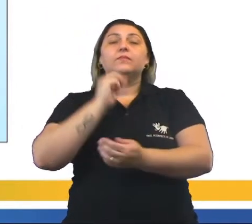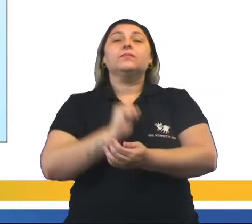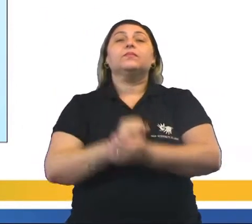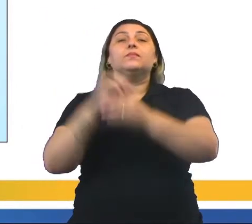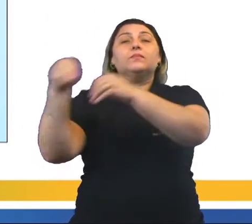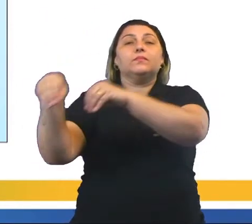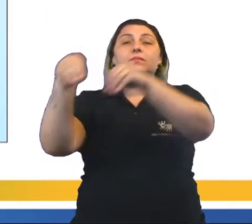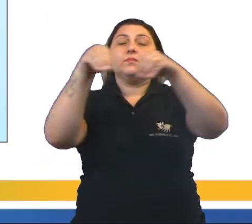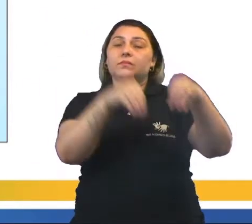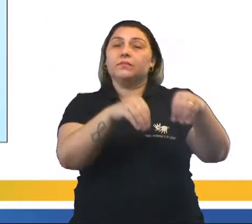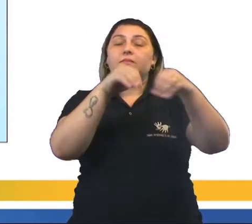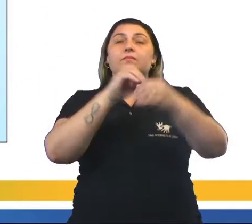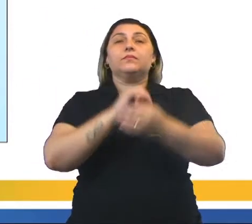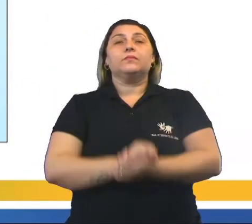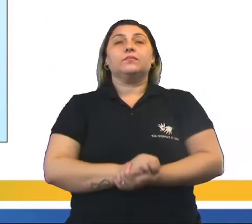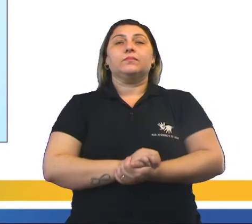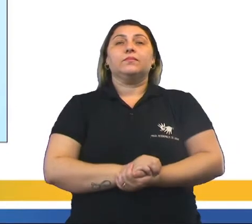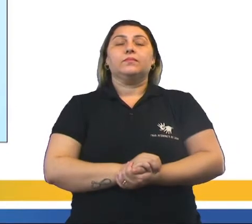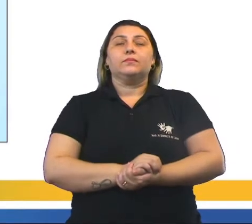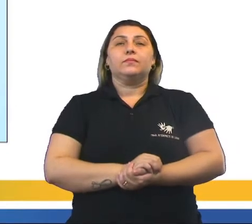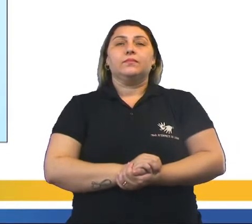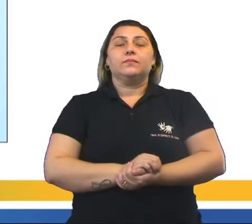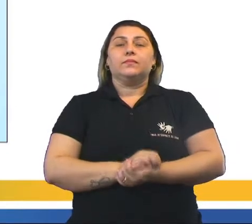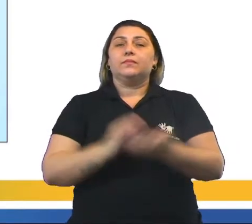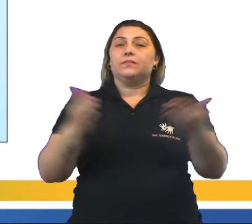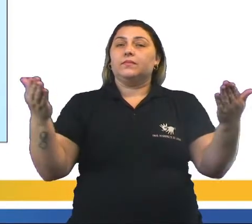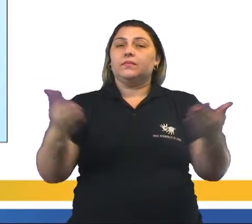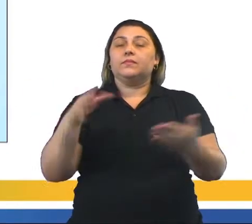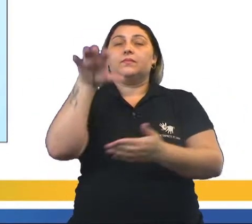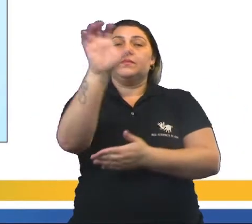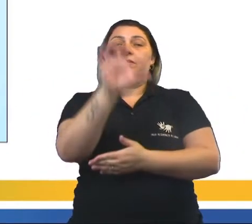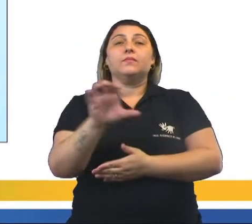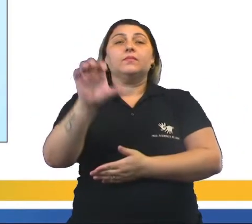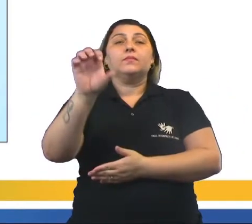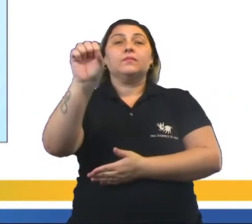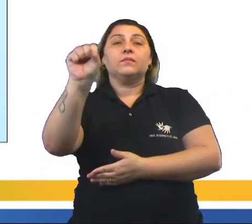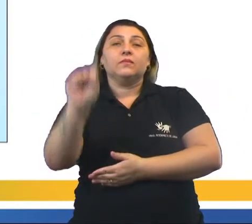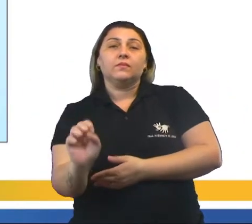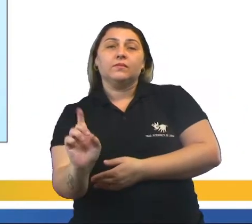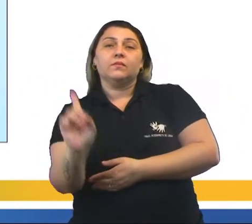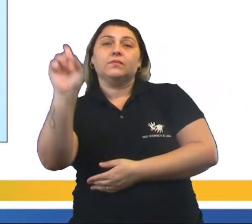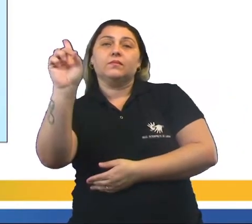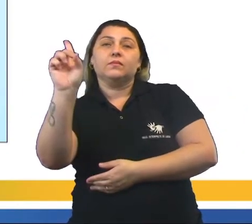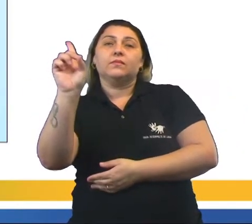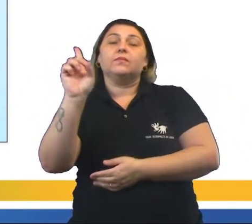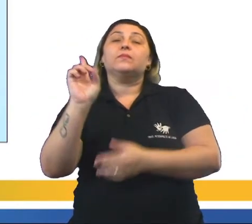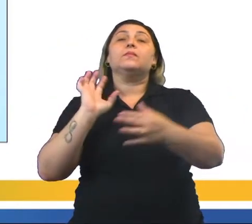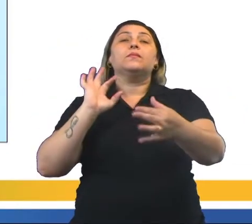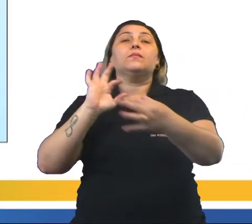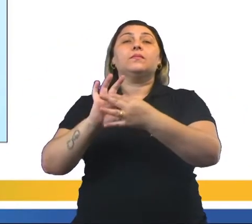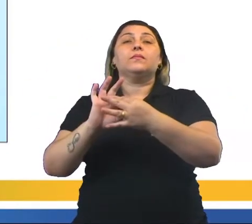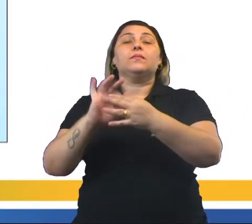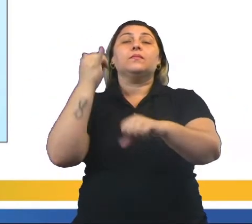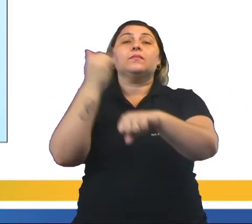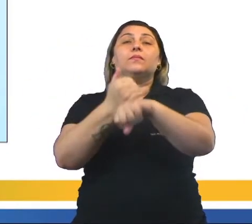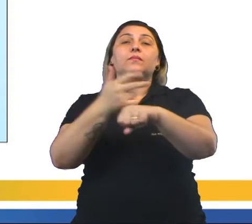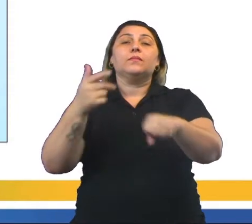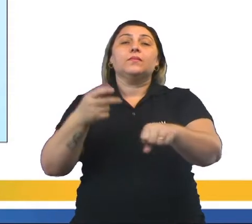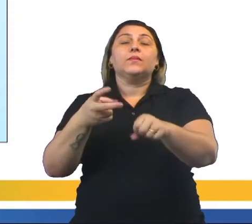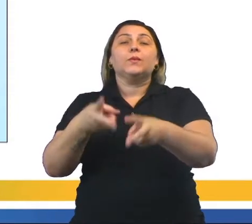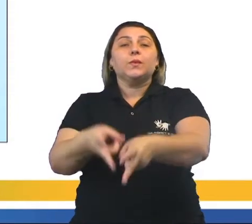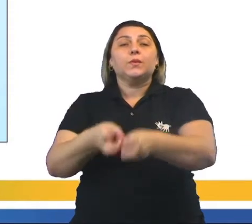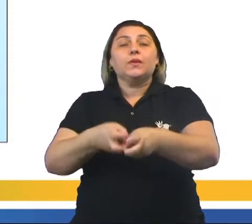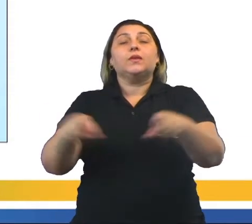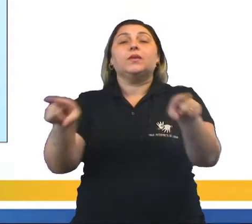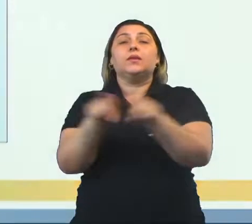desoca no sentido ali do que chamamos hoje de região Sudeste, a questão é ligada à mineração e também do café.